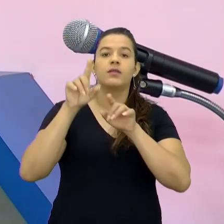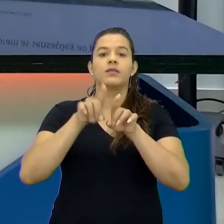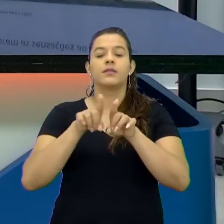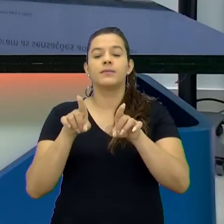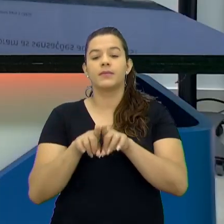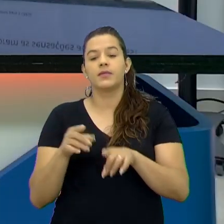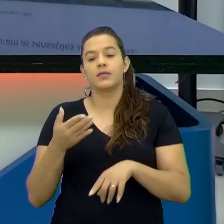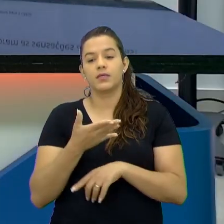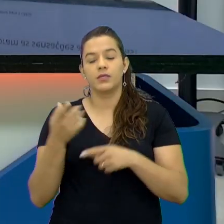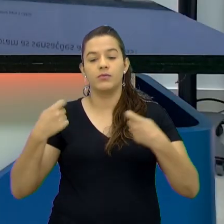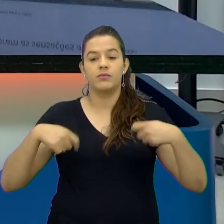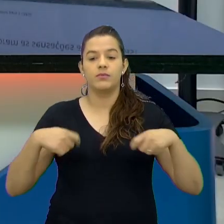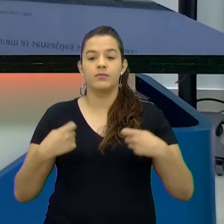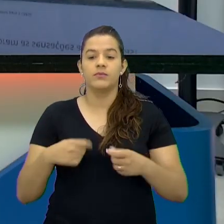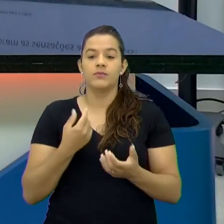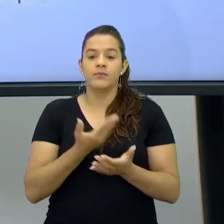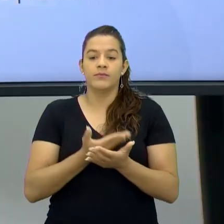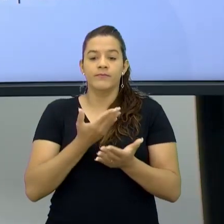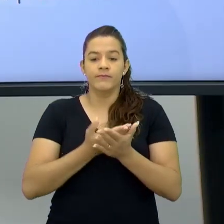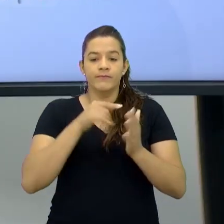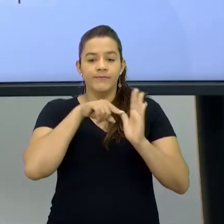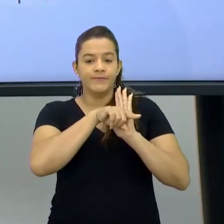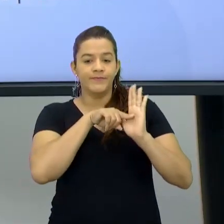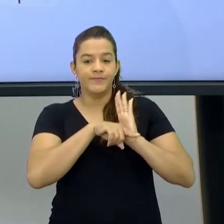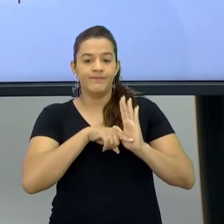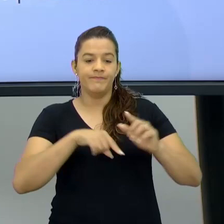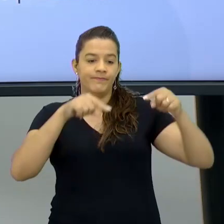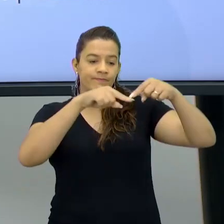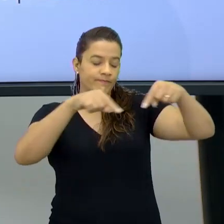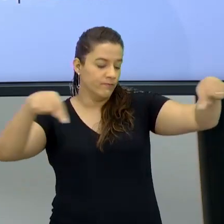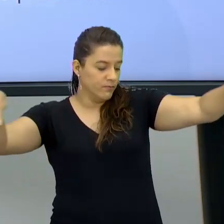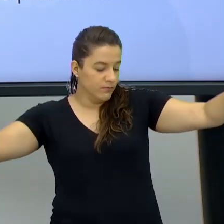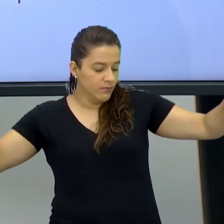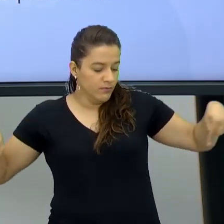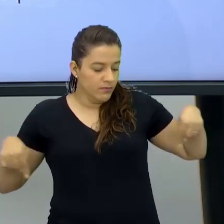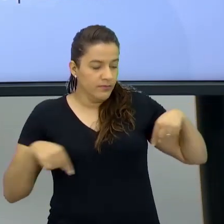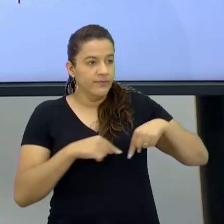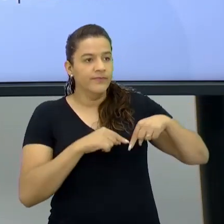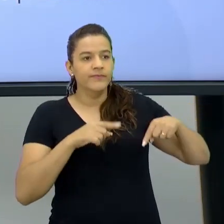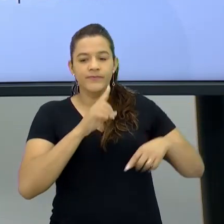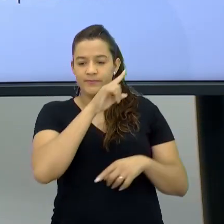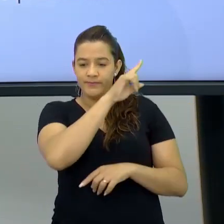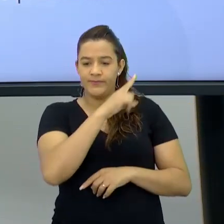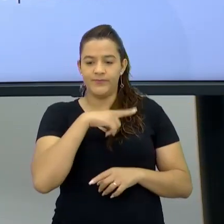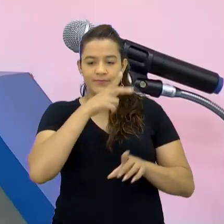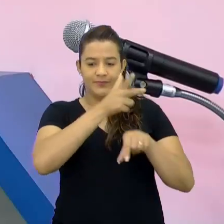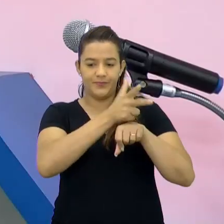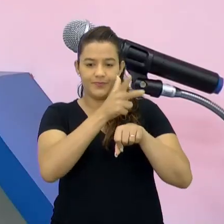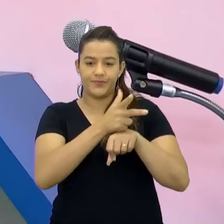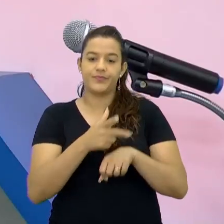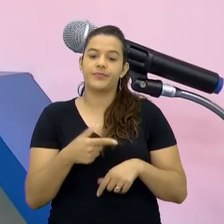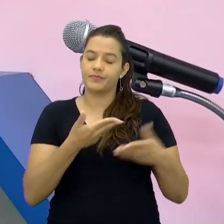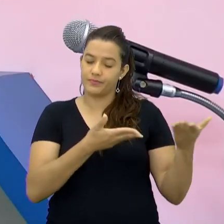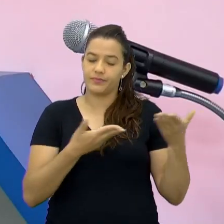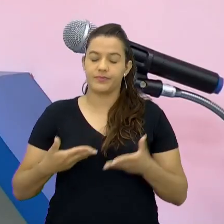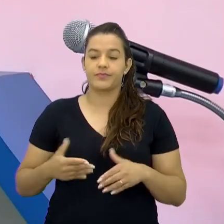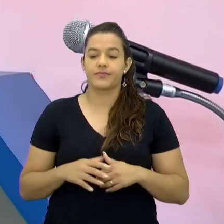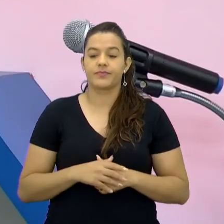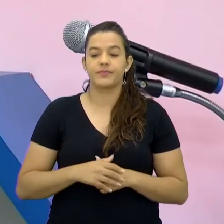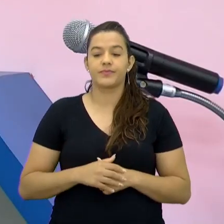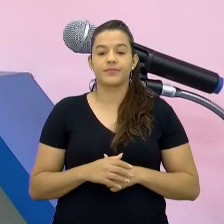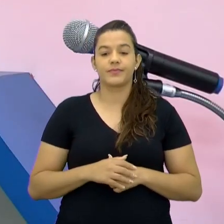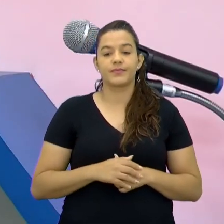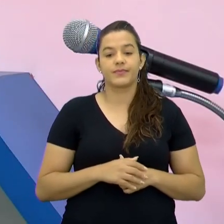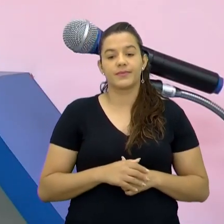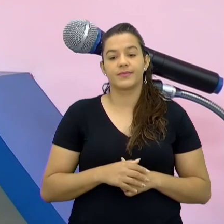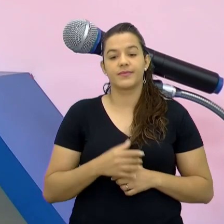vamos precisar gravar Essa aula prática num dia Porque a gente grava na quadra Mas eu vou te convidar De repente vai Não é? E aí Eu